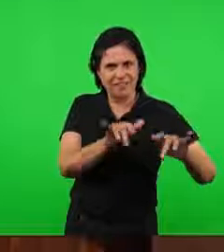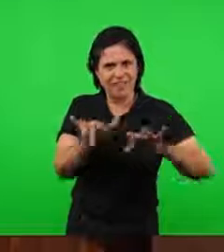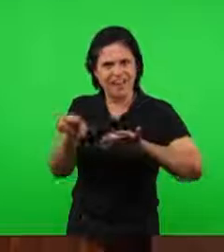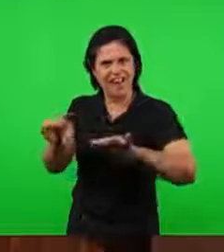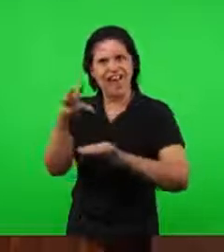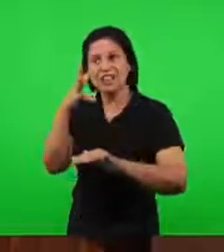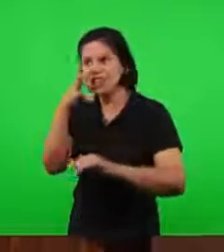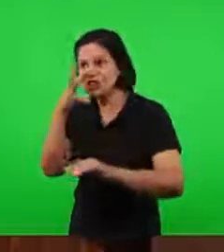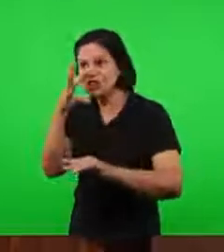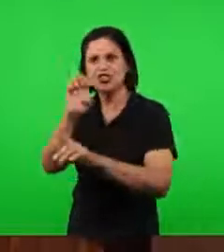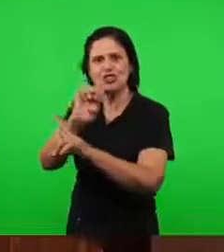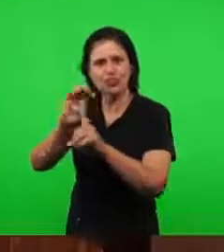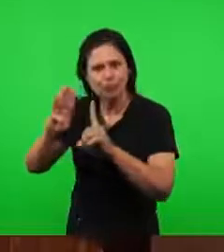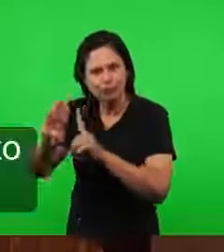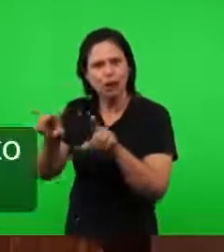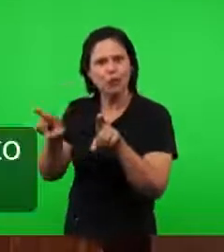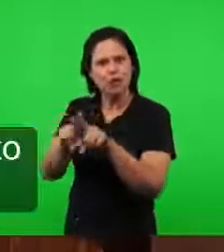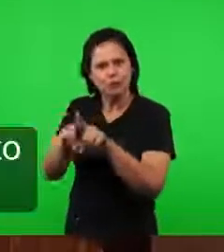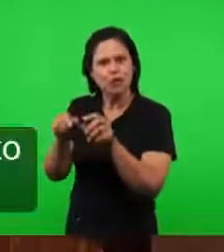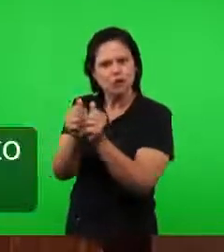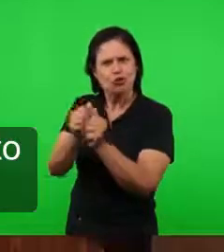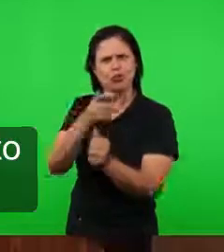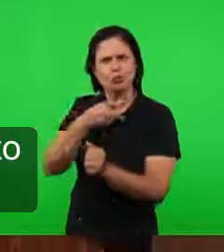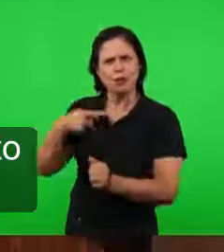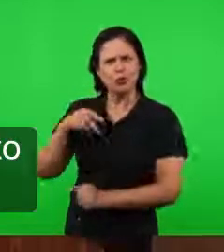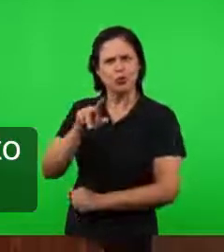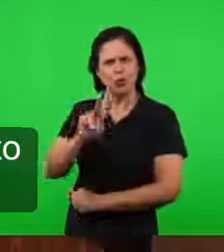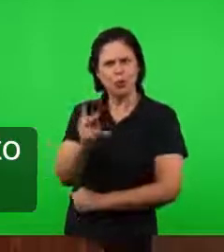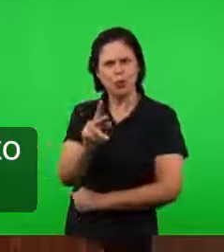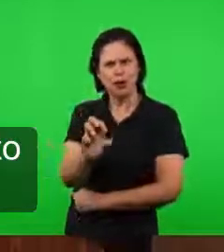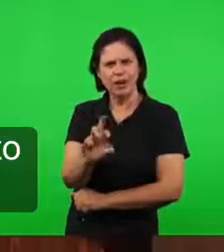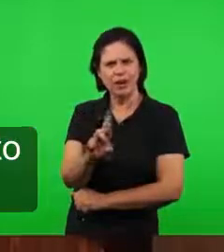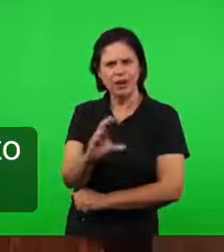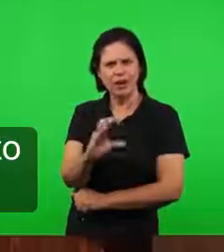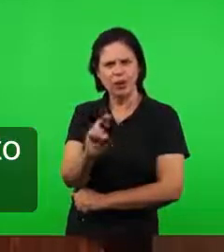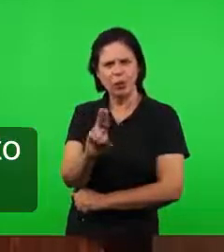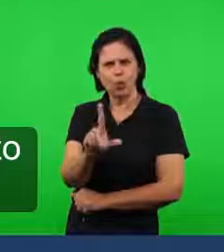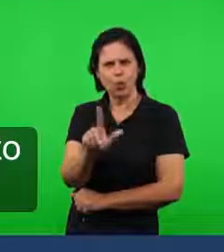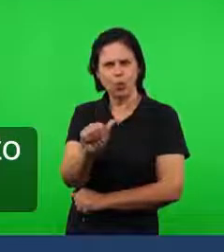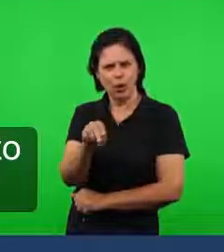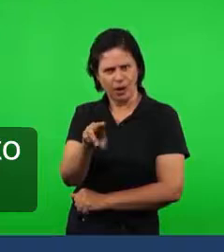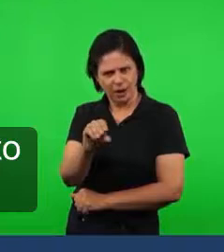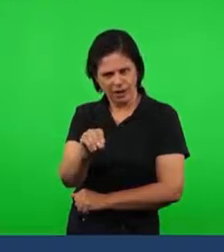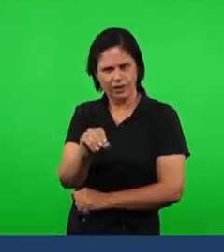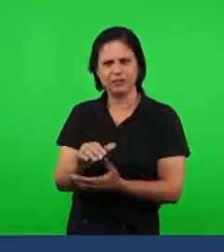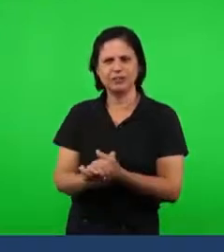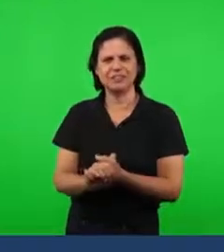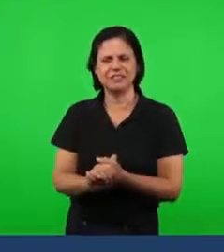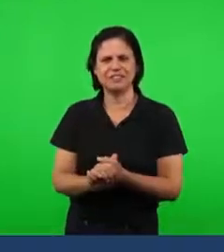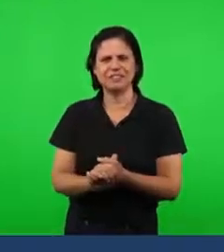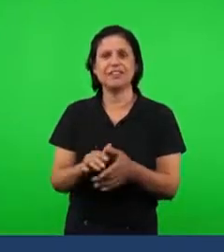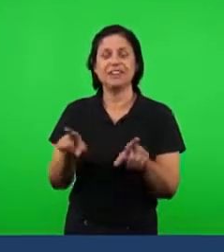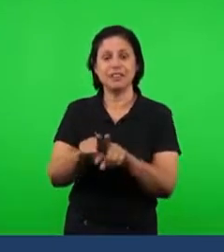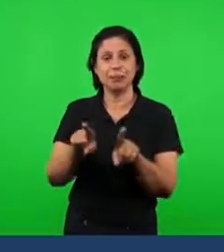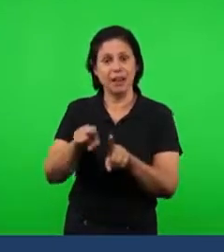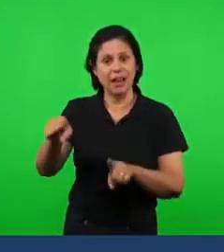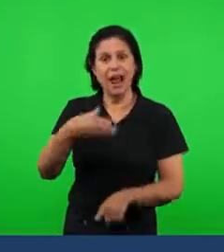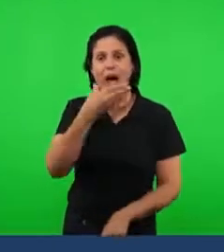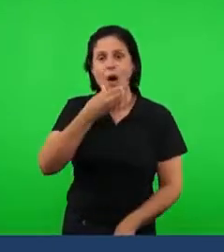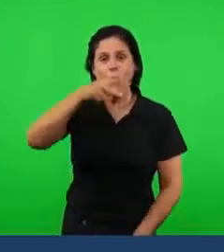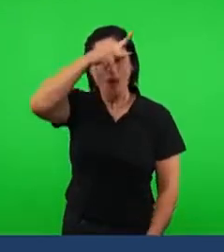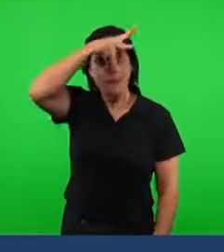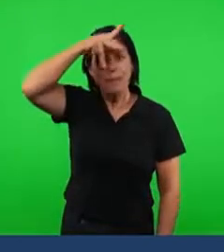ali, nosso companheiro. E estão presentes, fazemos uma referência ao prefeito da cidade,